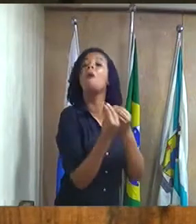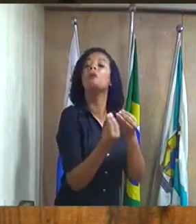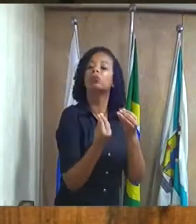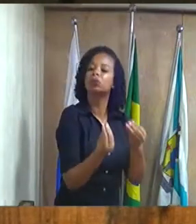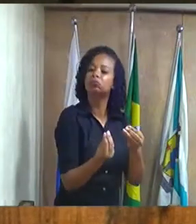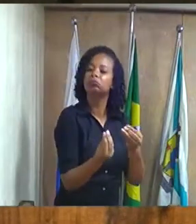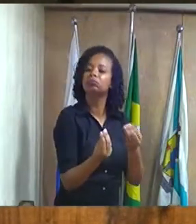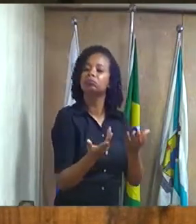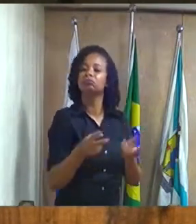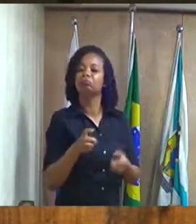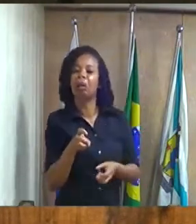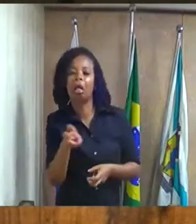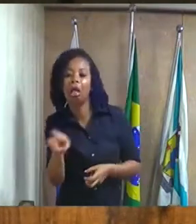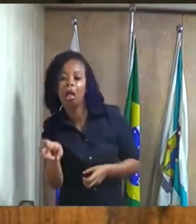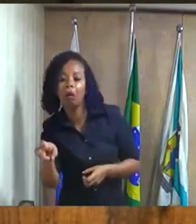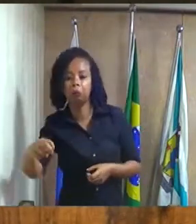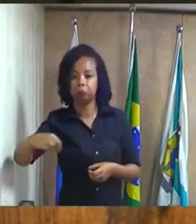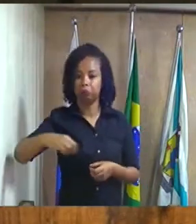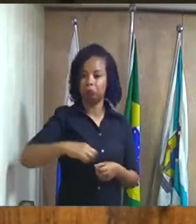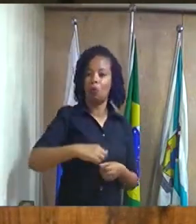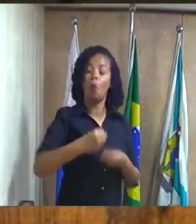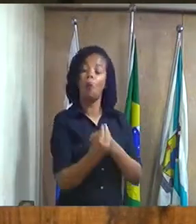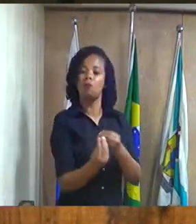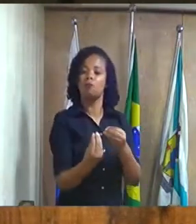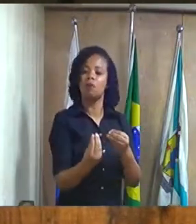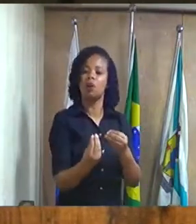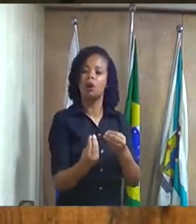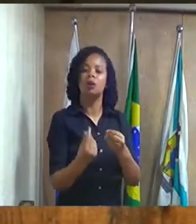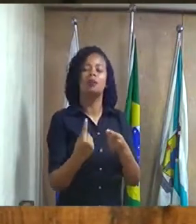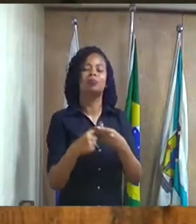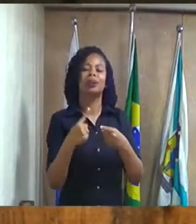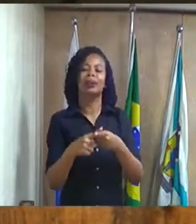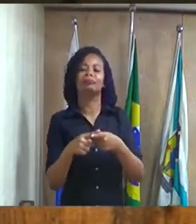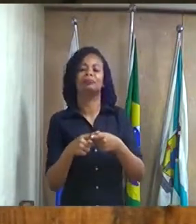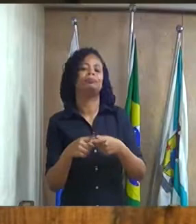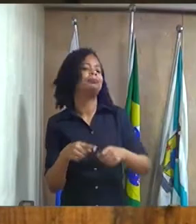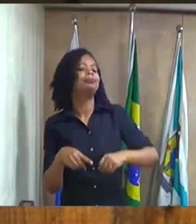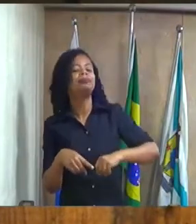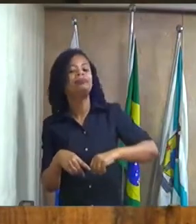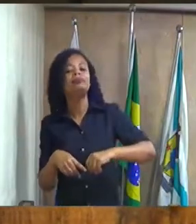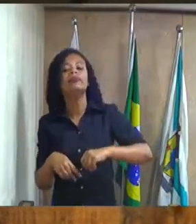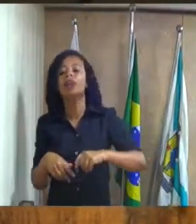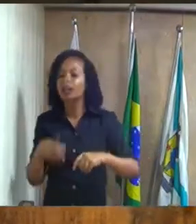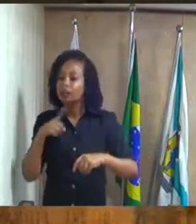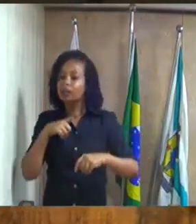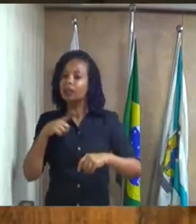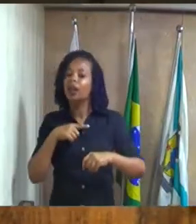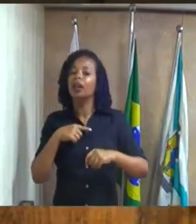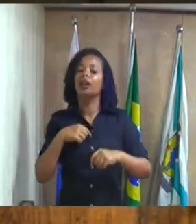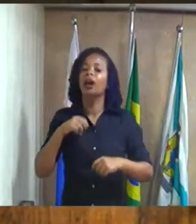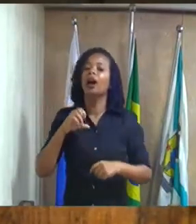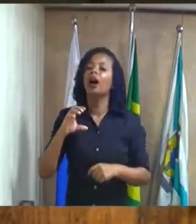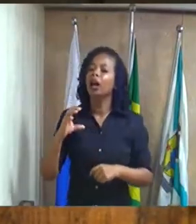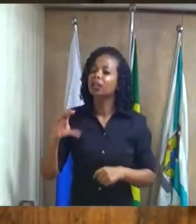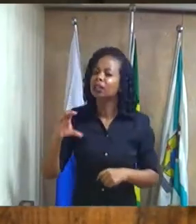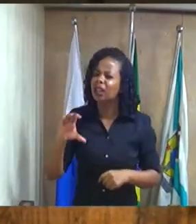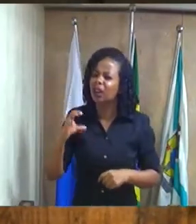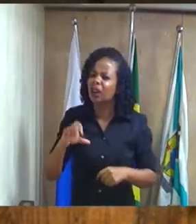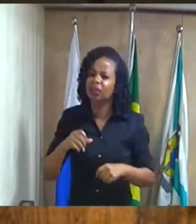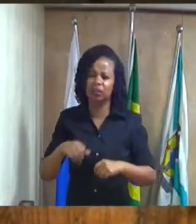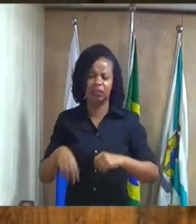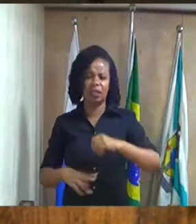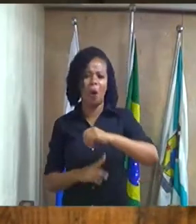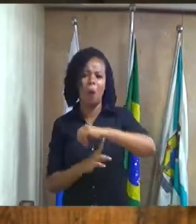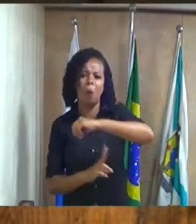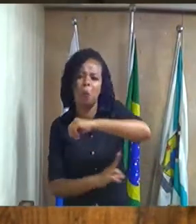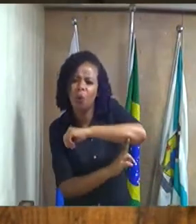você vê a ponte Rio Niterói você paga o pedágio para ir para voltar não e o preço o preço se eu não me